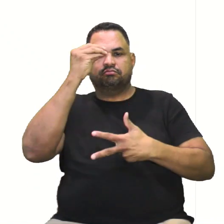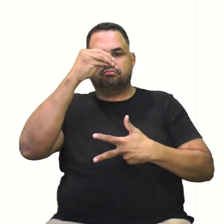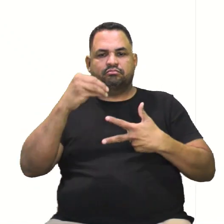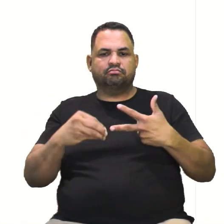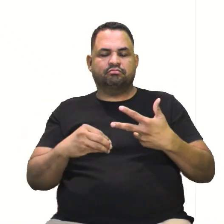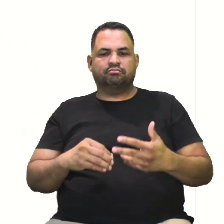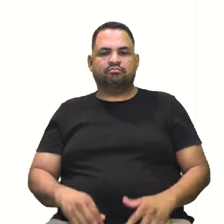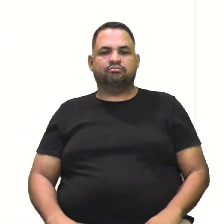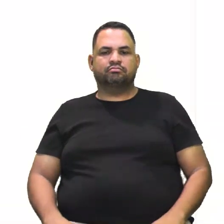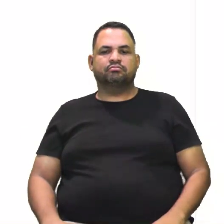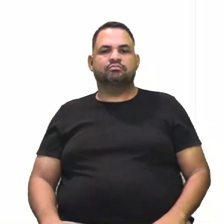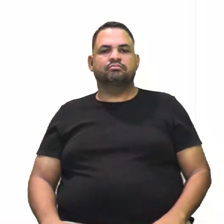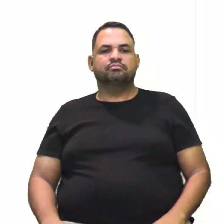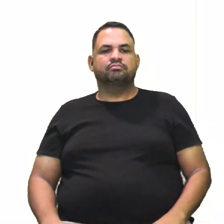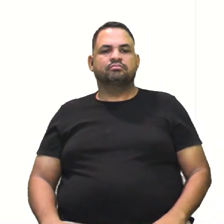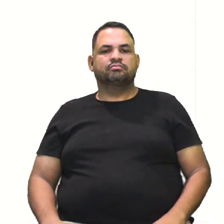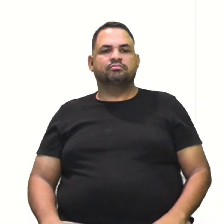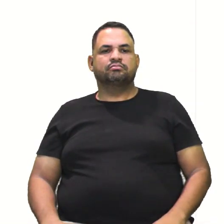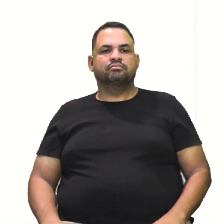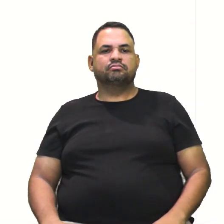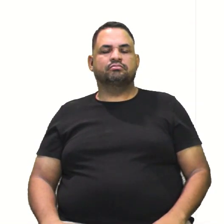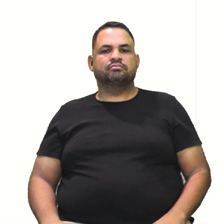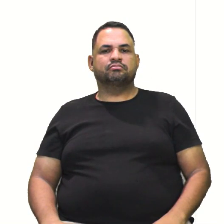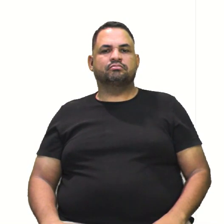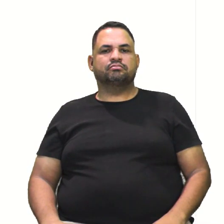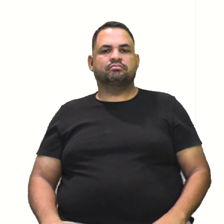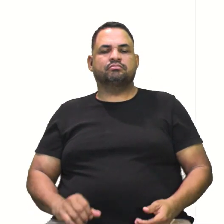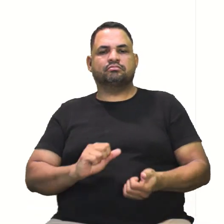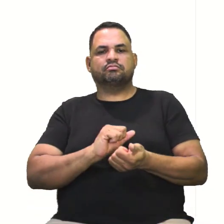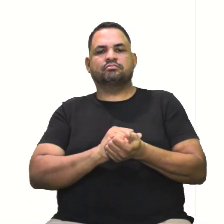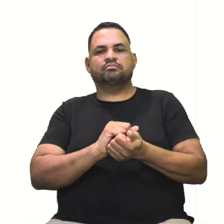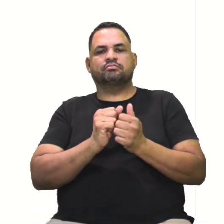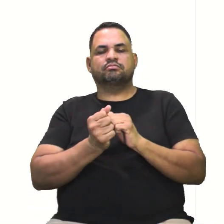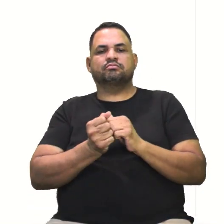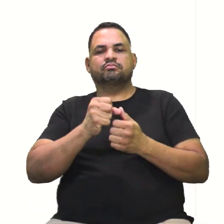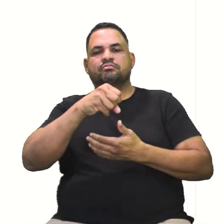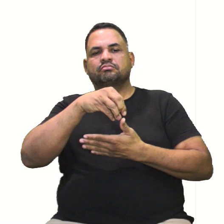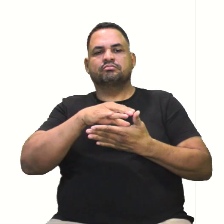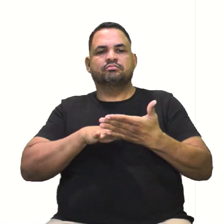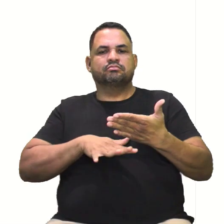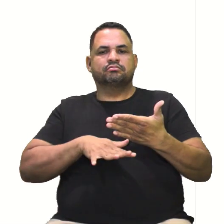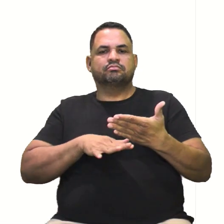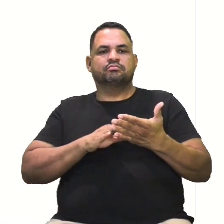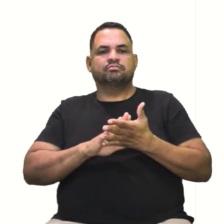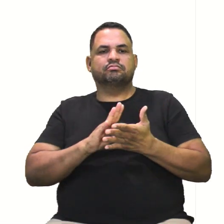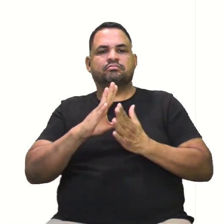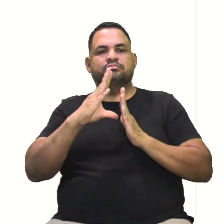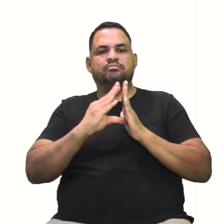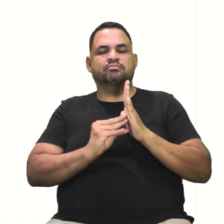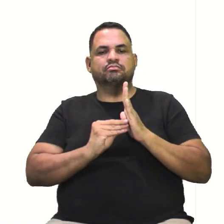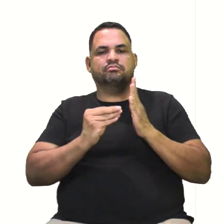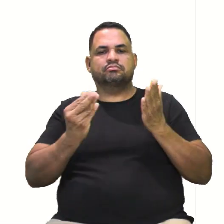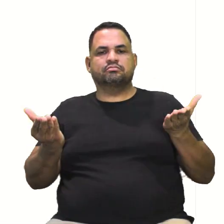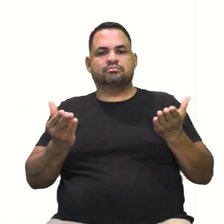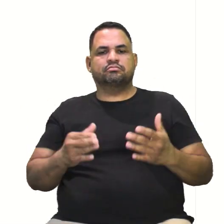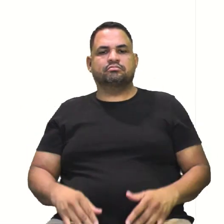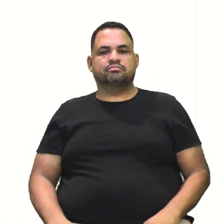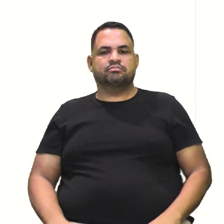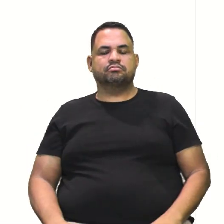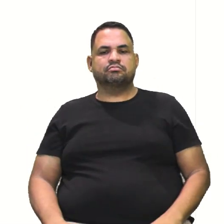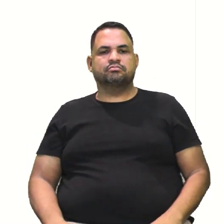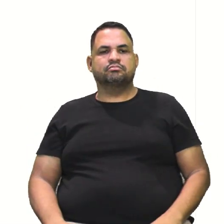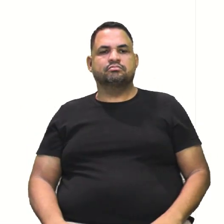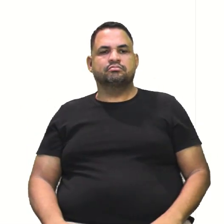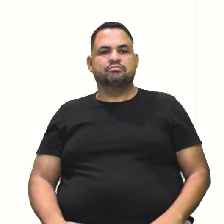Olha lá, se liga no Enem. Então, vamos lá. É uma questão aí adaptada para o conteúdo de vocês. Eita!